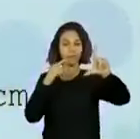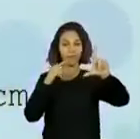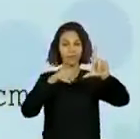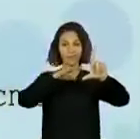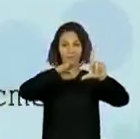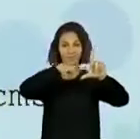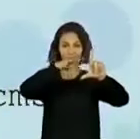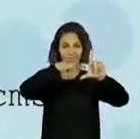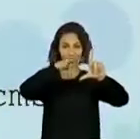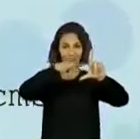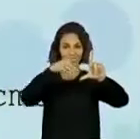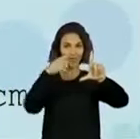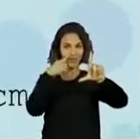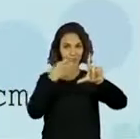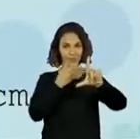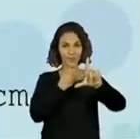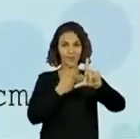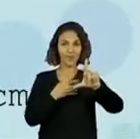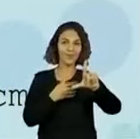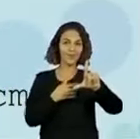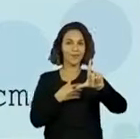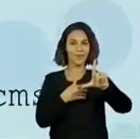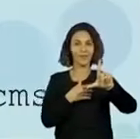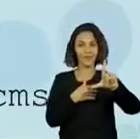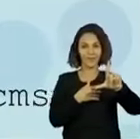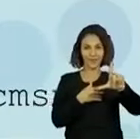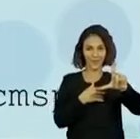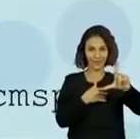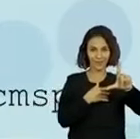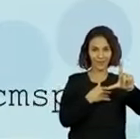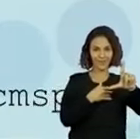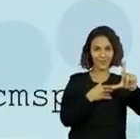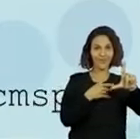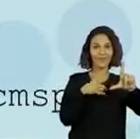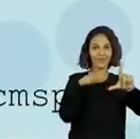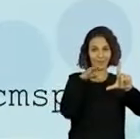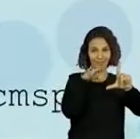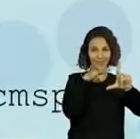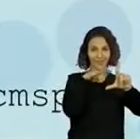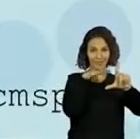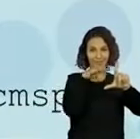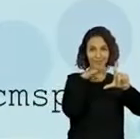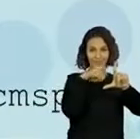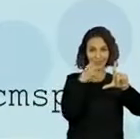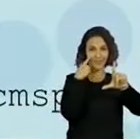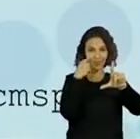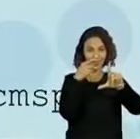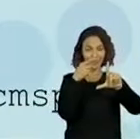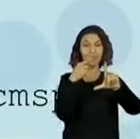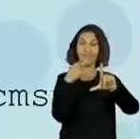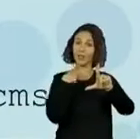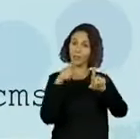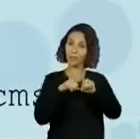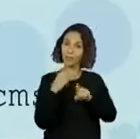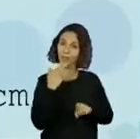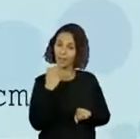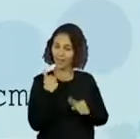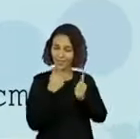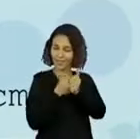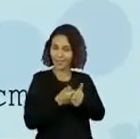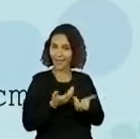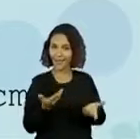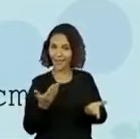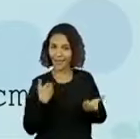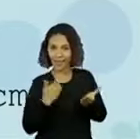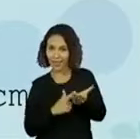Olha que interessante. Beleza. E vocês achando que é só live de cantor sertanejo que tem QR Code. Não. O professor Rodrigo segue a tendência. O professor